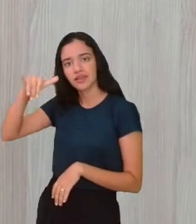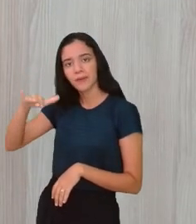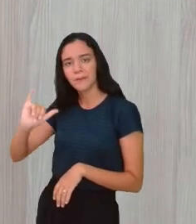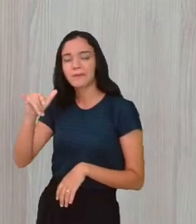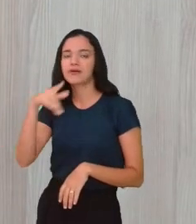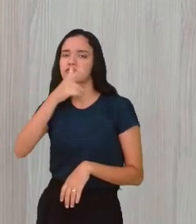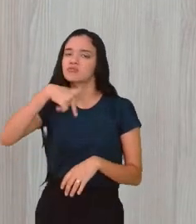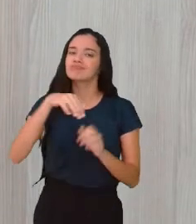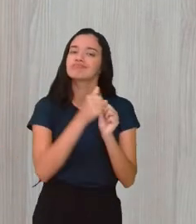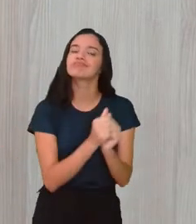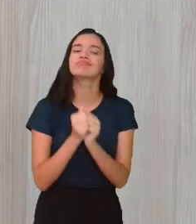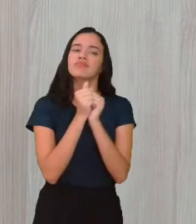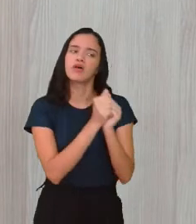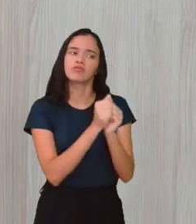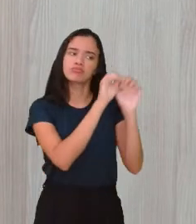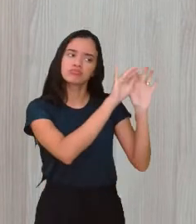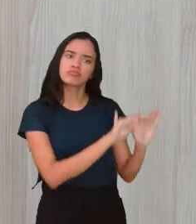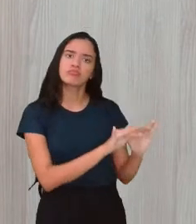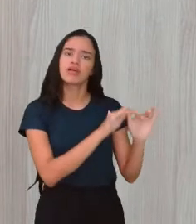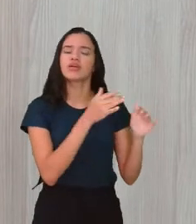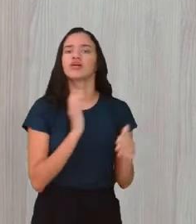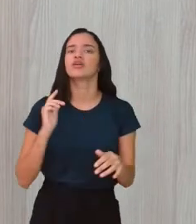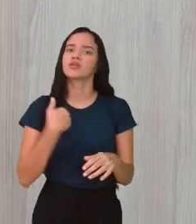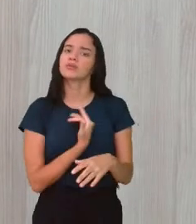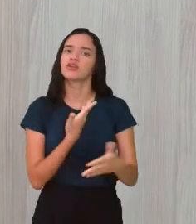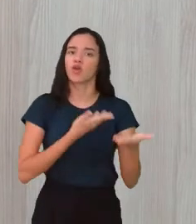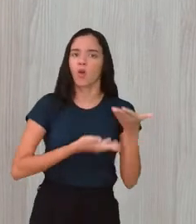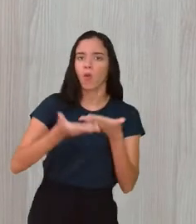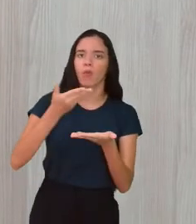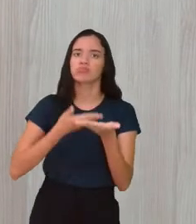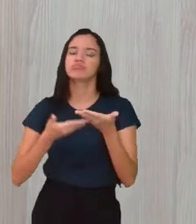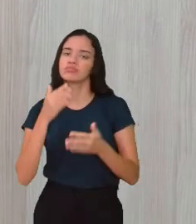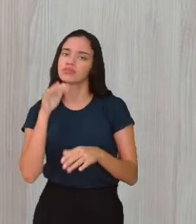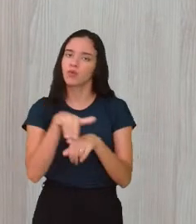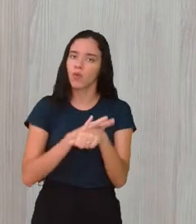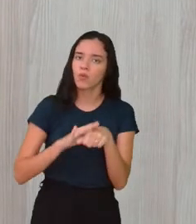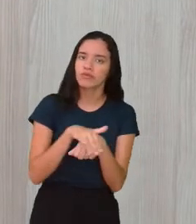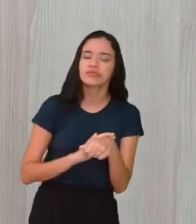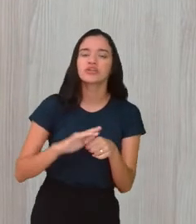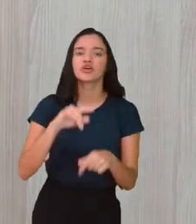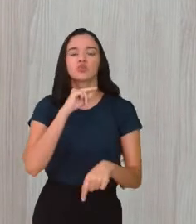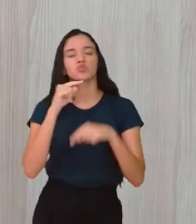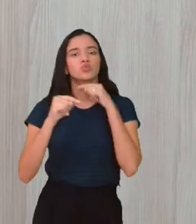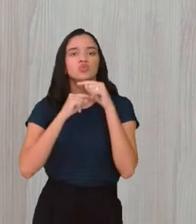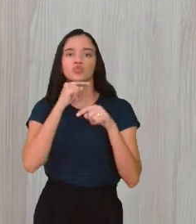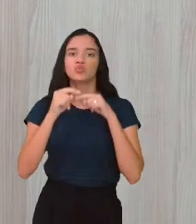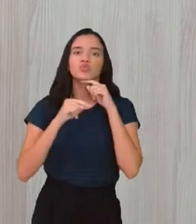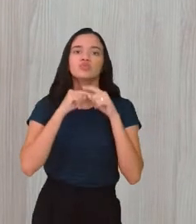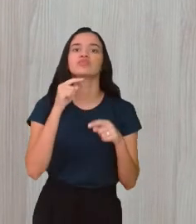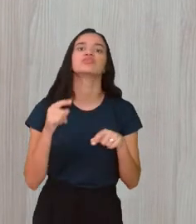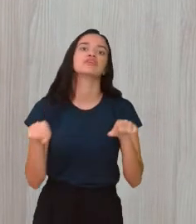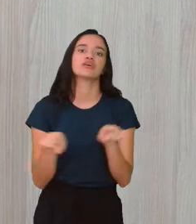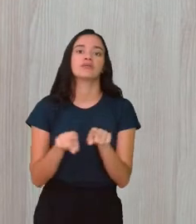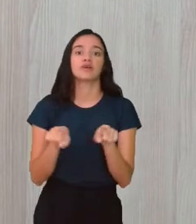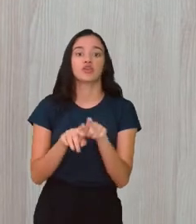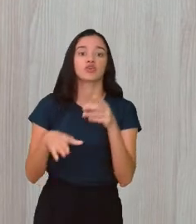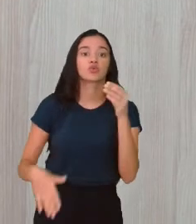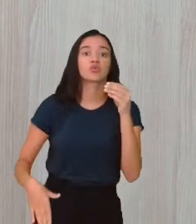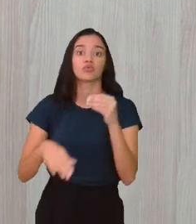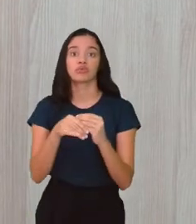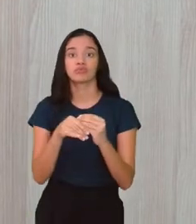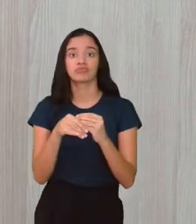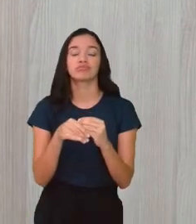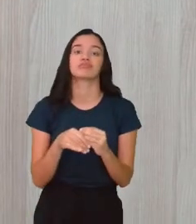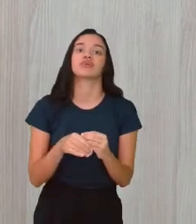qualquer coisa vocês podem entrar no chat pra gente poder conversar a respeito, tirar algumas dúvidas e contribuir cada vez